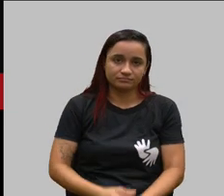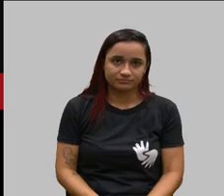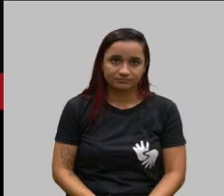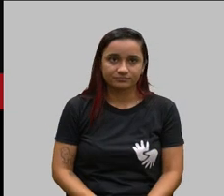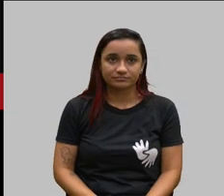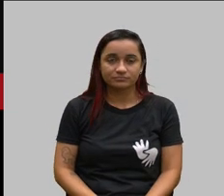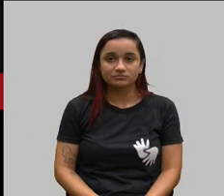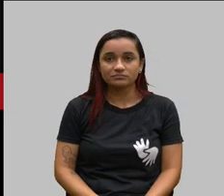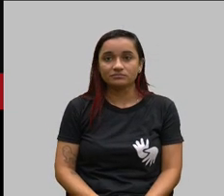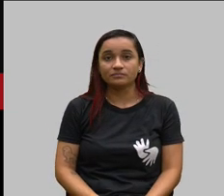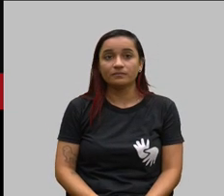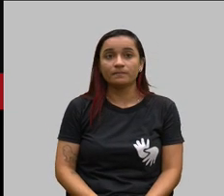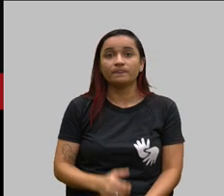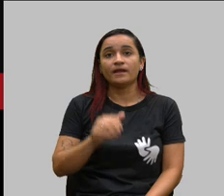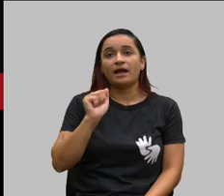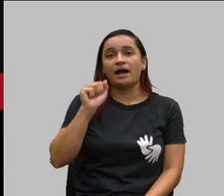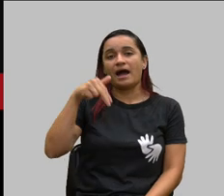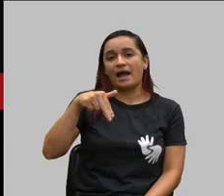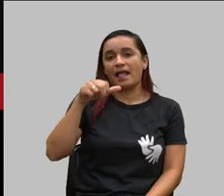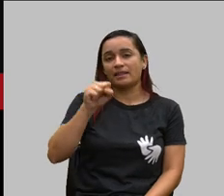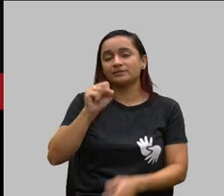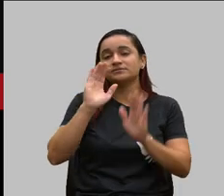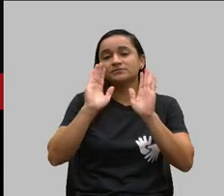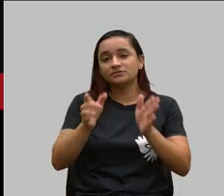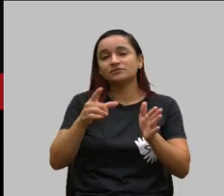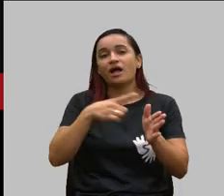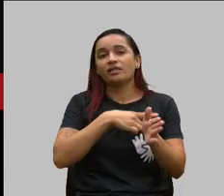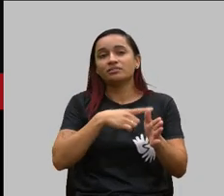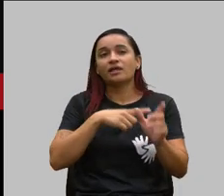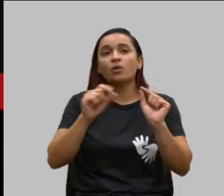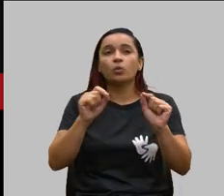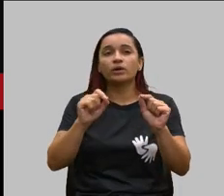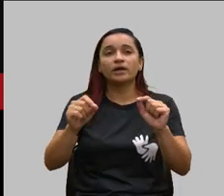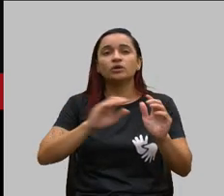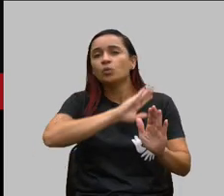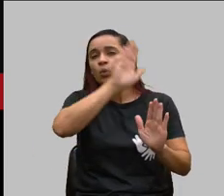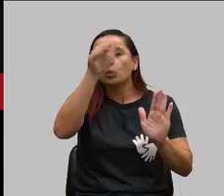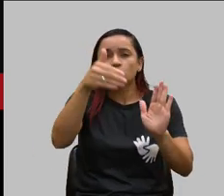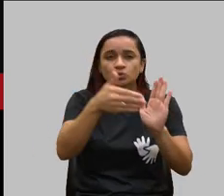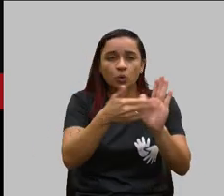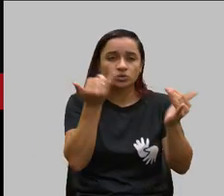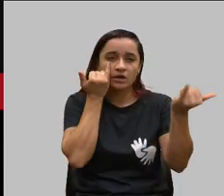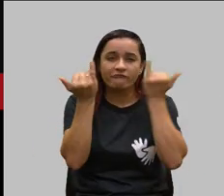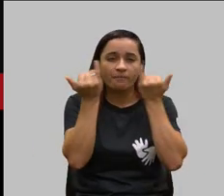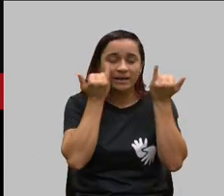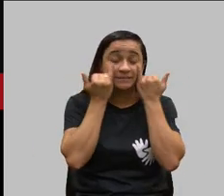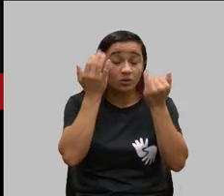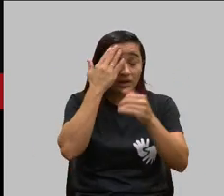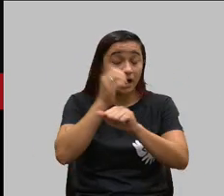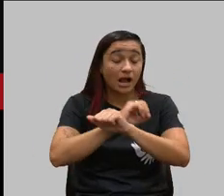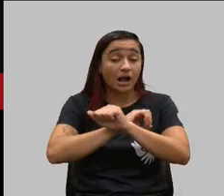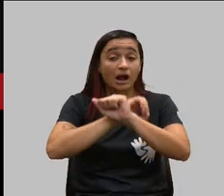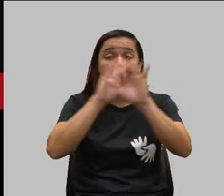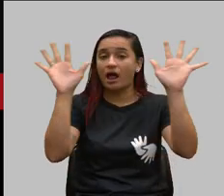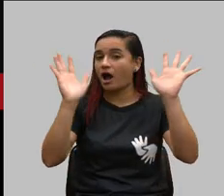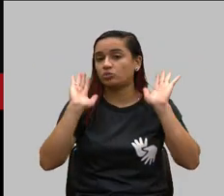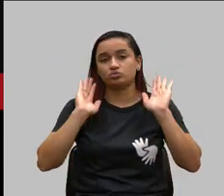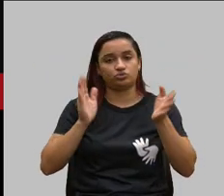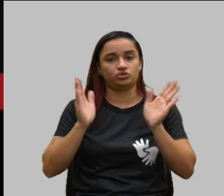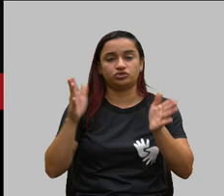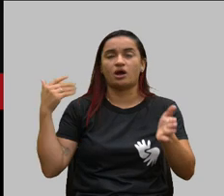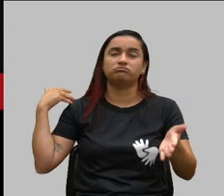a ANS já tem dois entendimentos muito claros há muito tempo de que